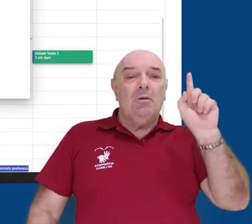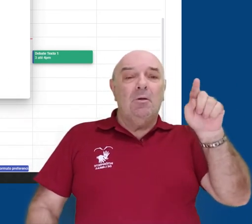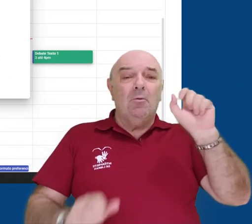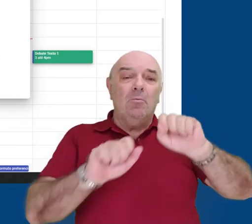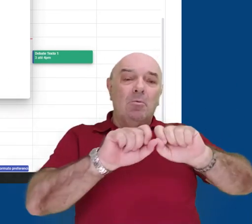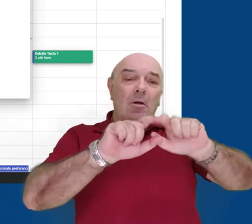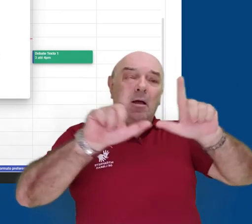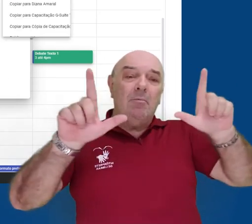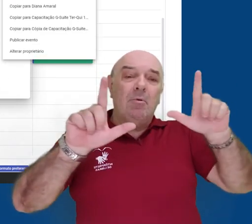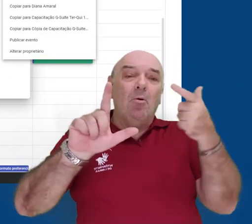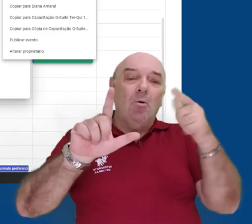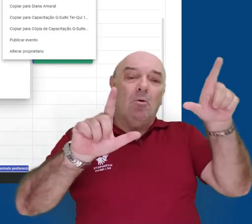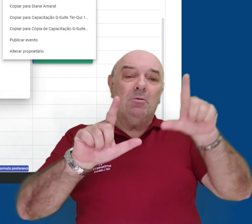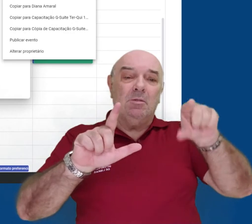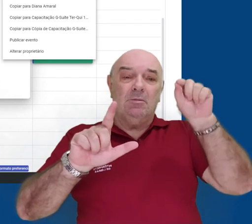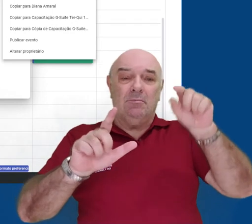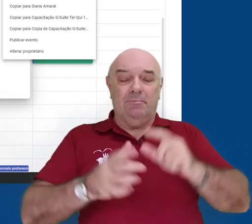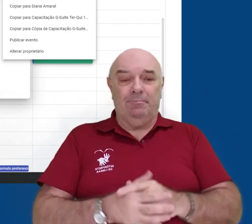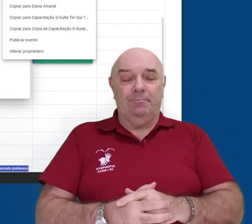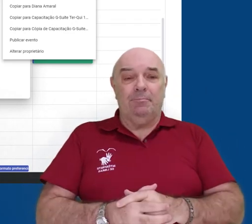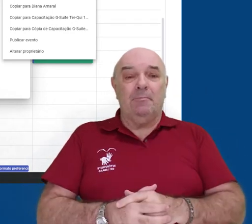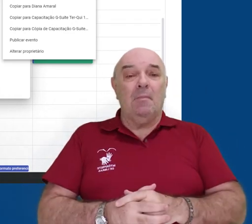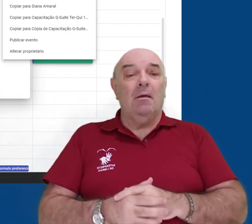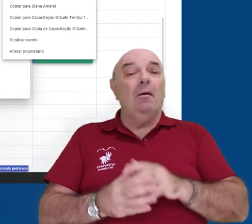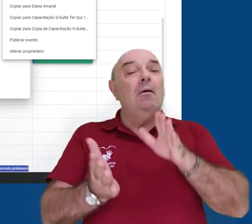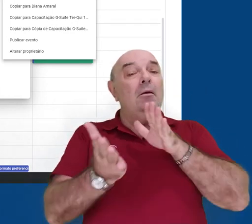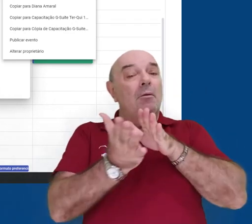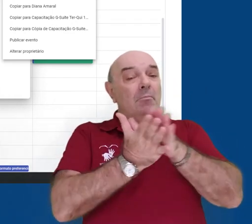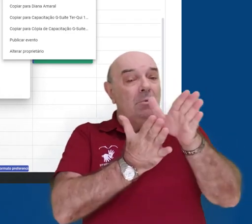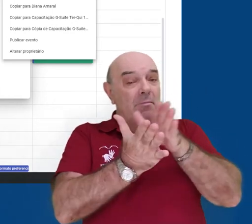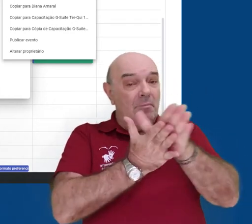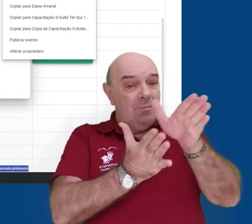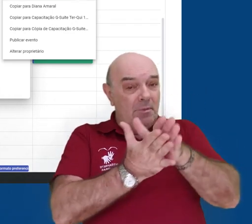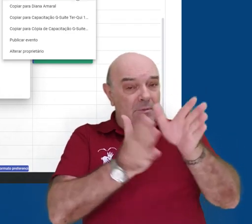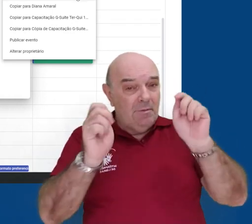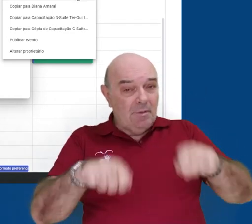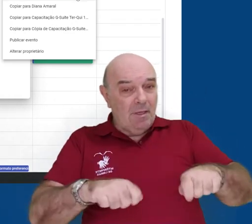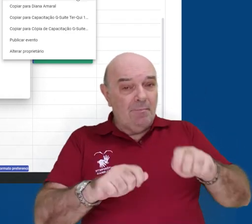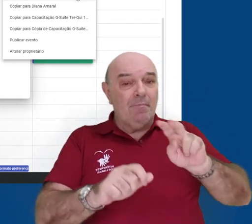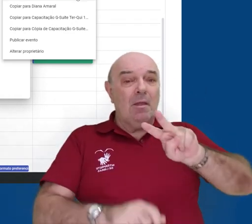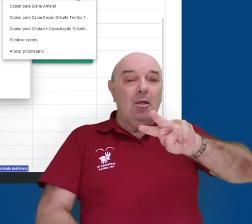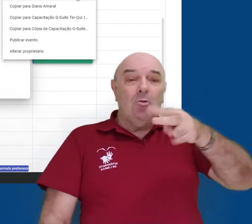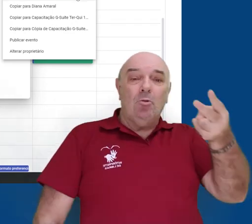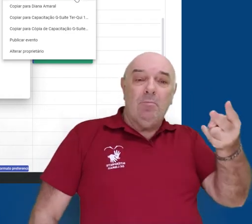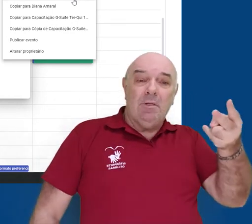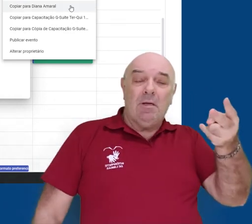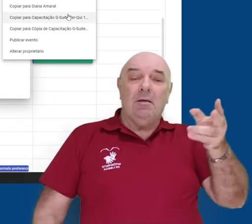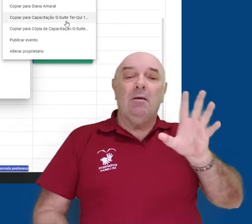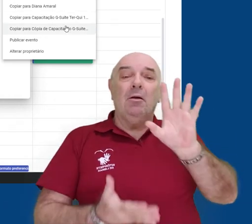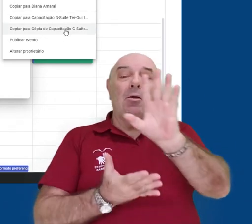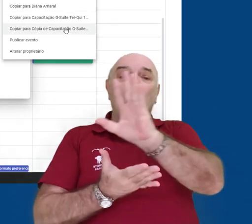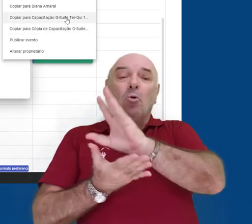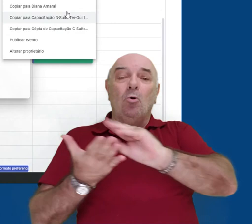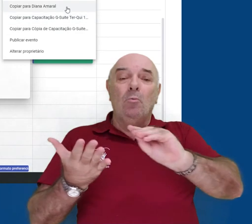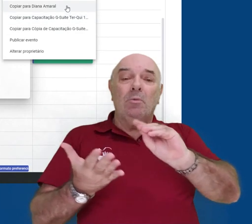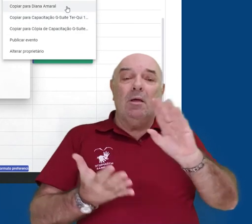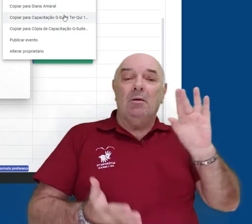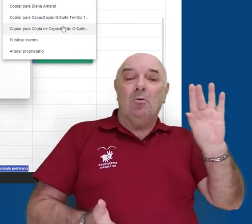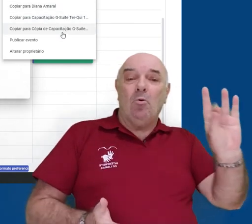que estão no canto, temos outras opções. Podemos imprimir esse evento, duplicar,